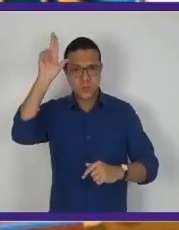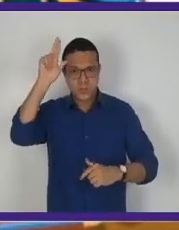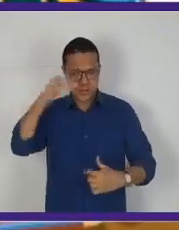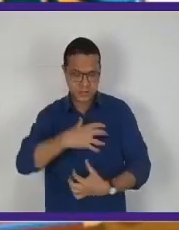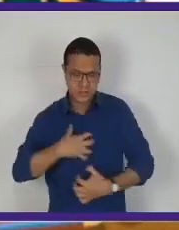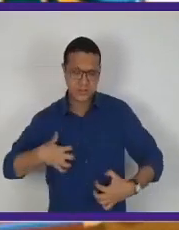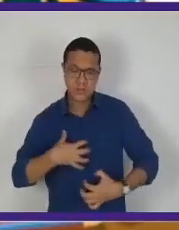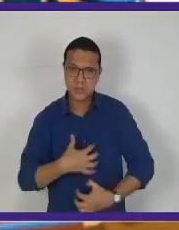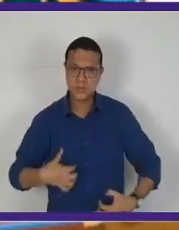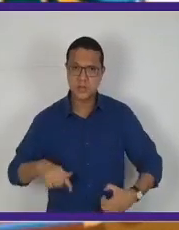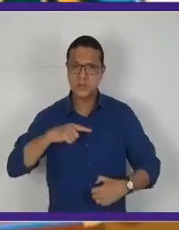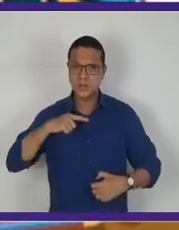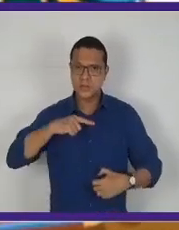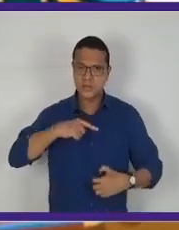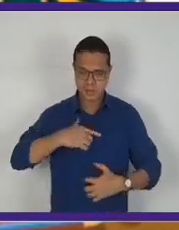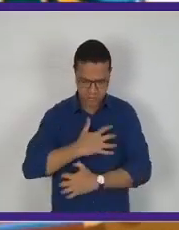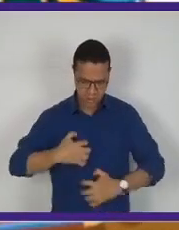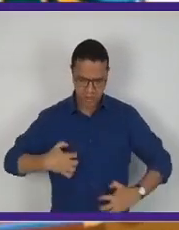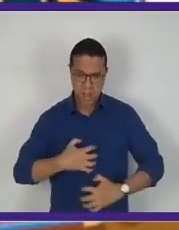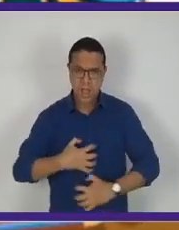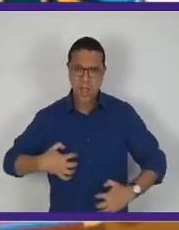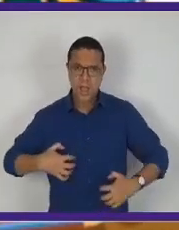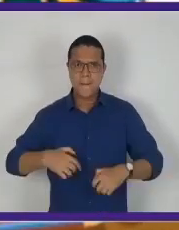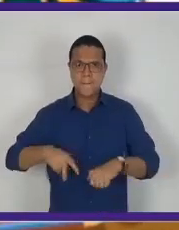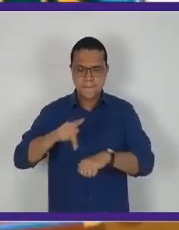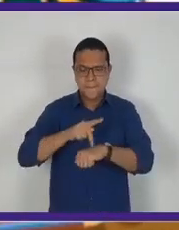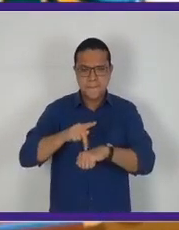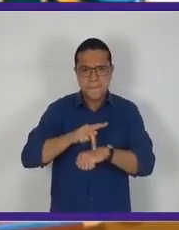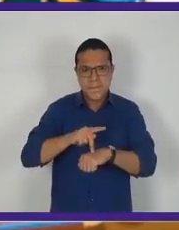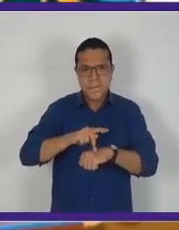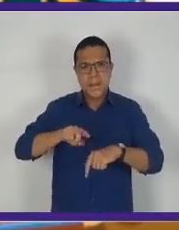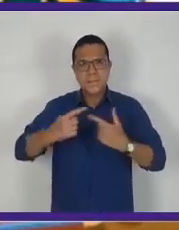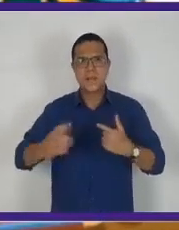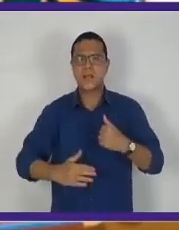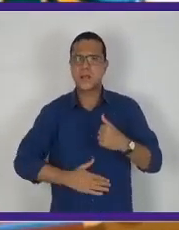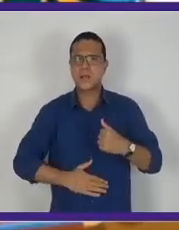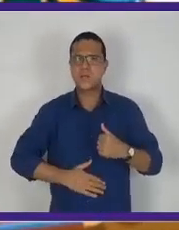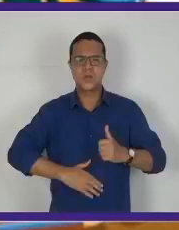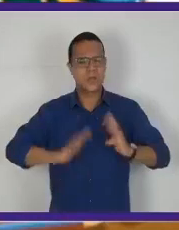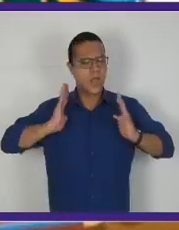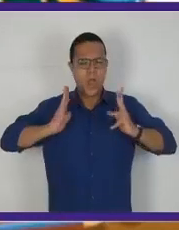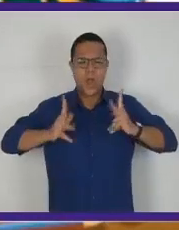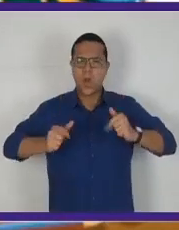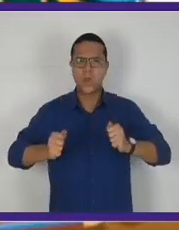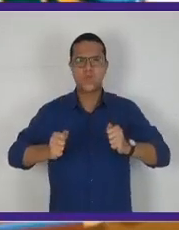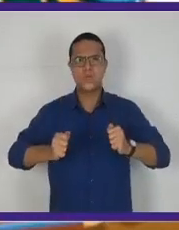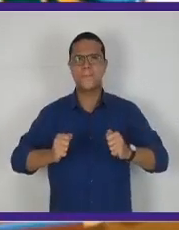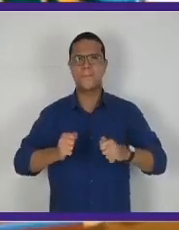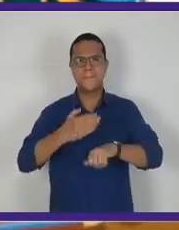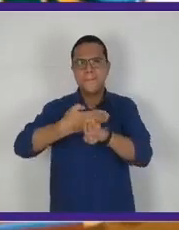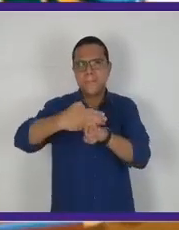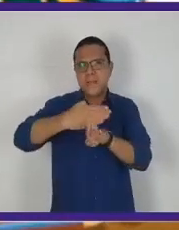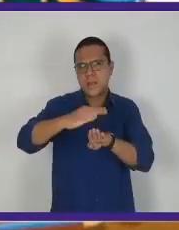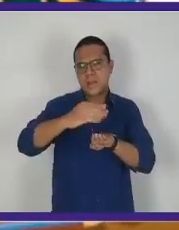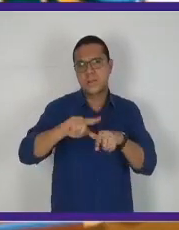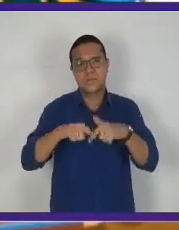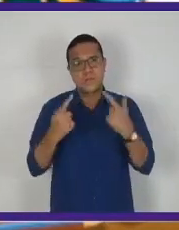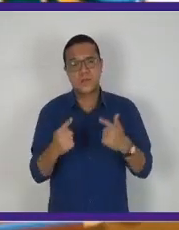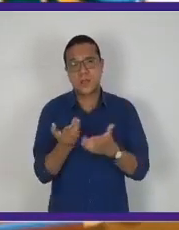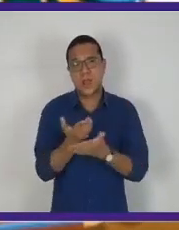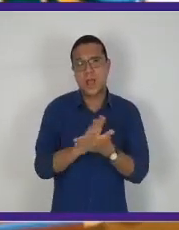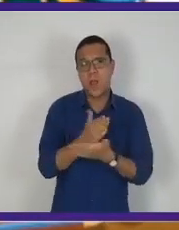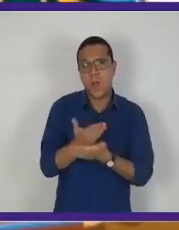gravy, que tem listras pretas, mas a barriga é totalmente branca. E apesar de